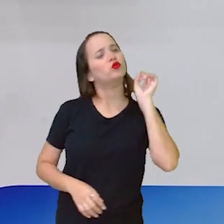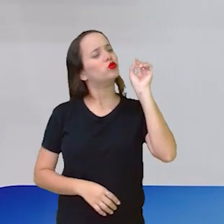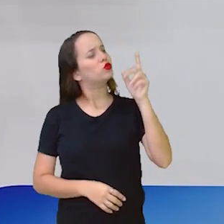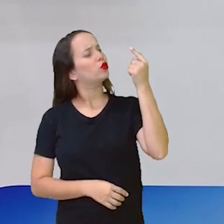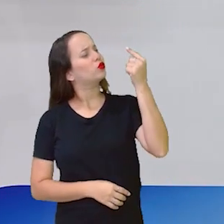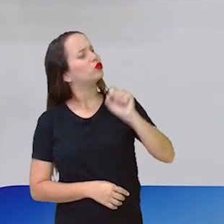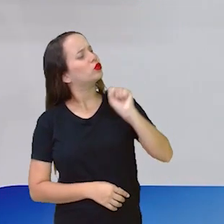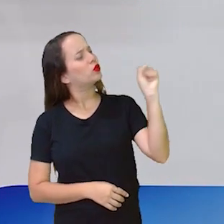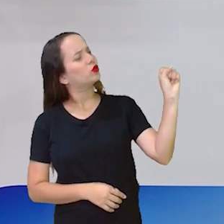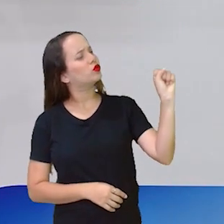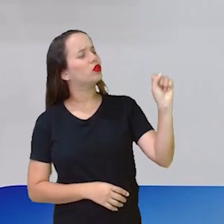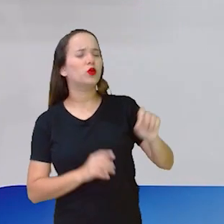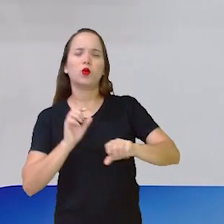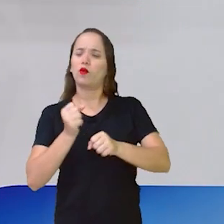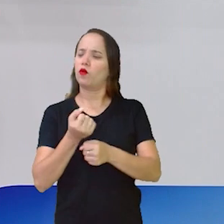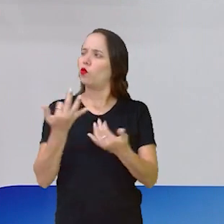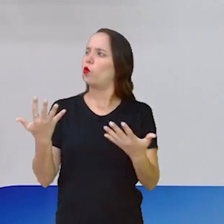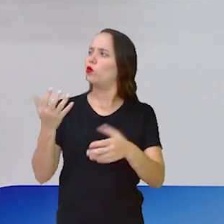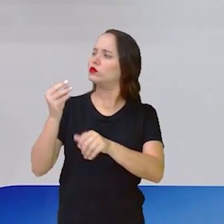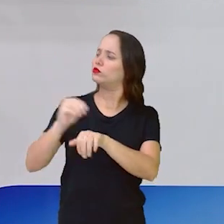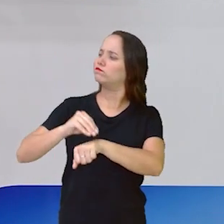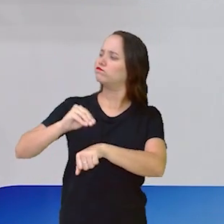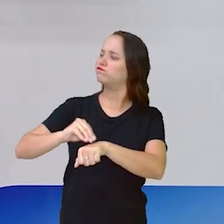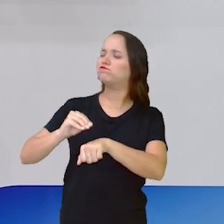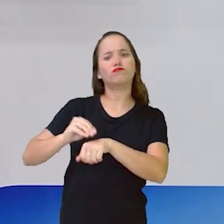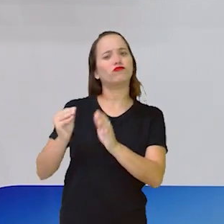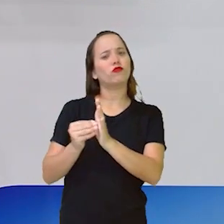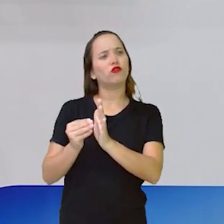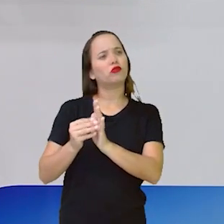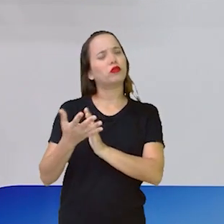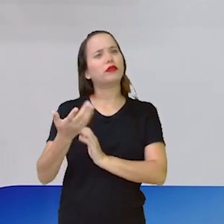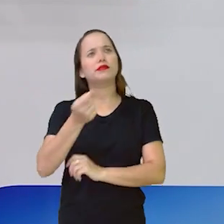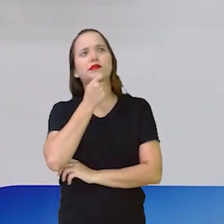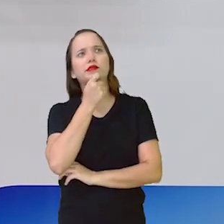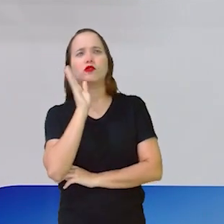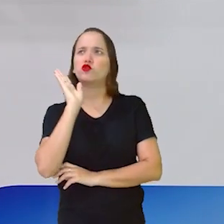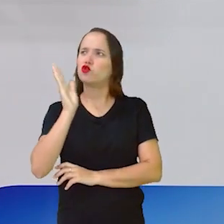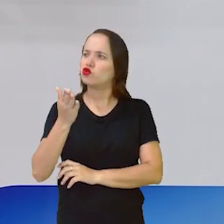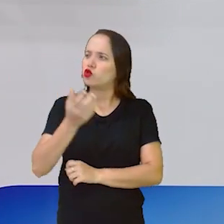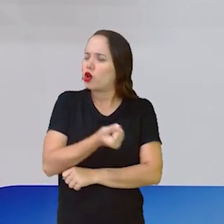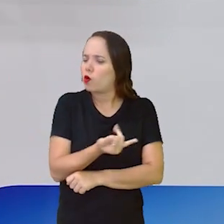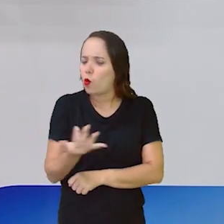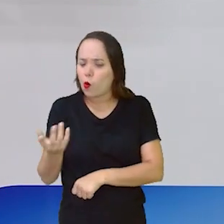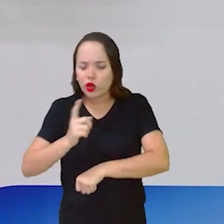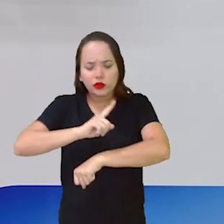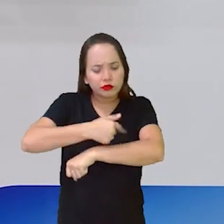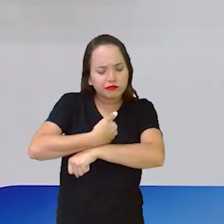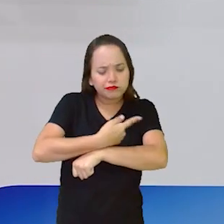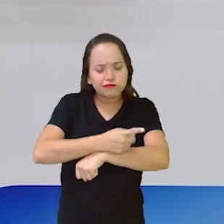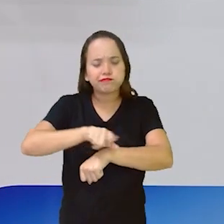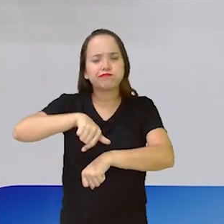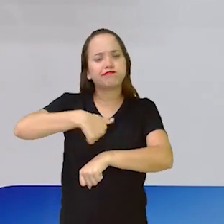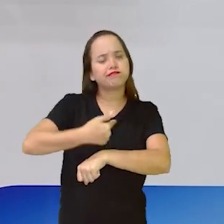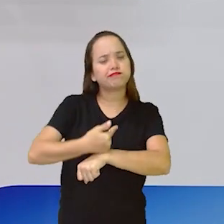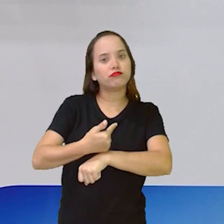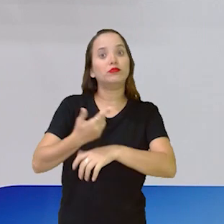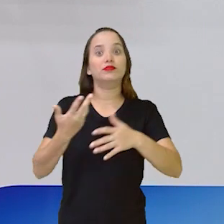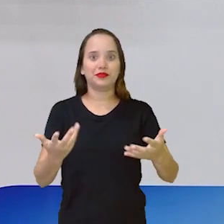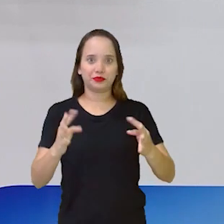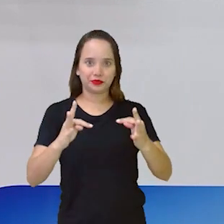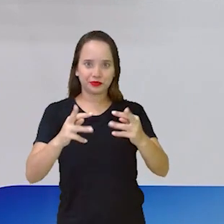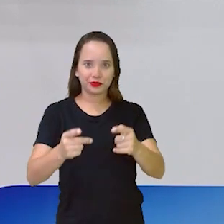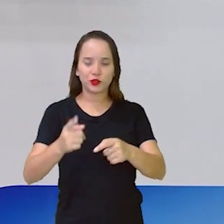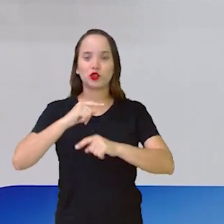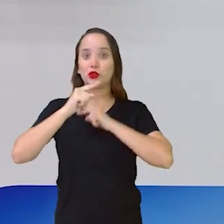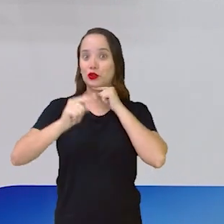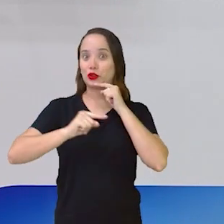Falta quanto tempo? Quanto tempo já passou? Todas essas perguntas são respondidas quando